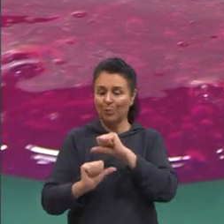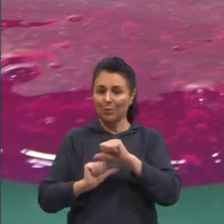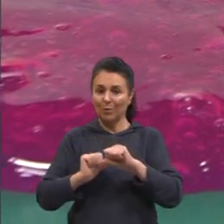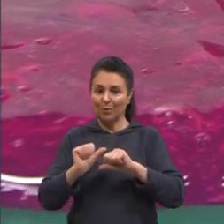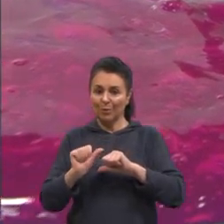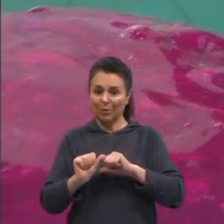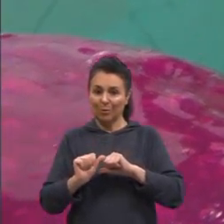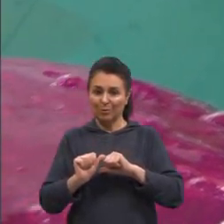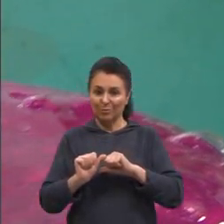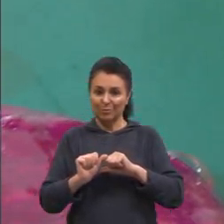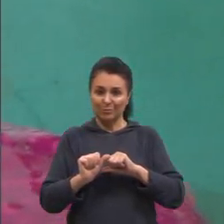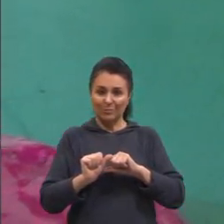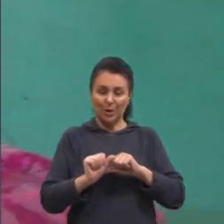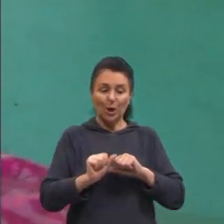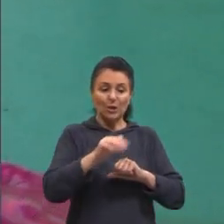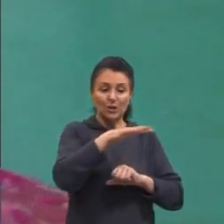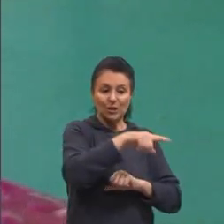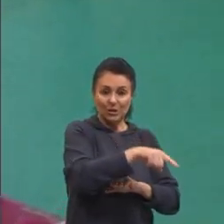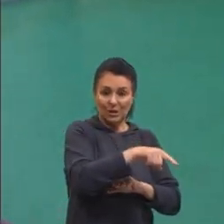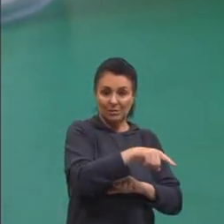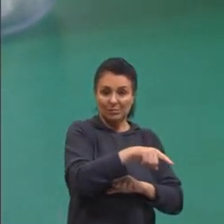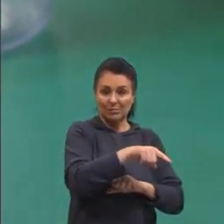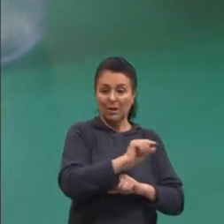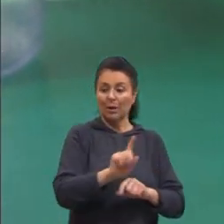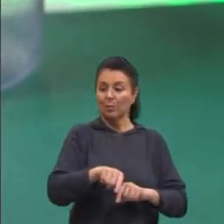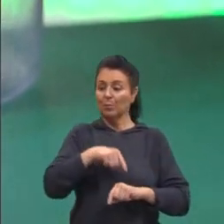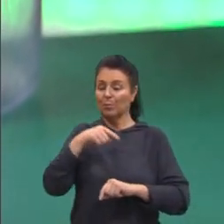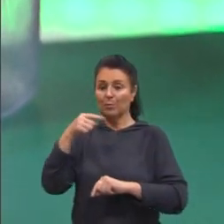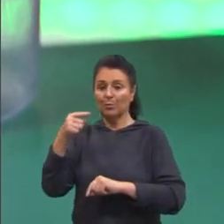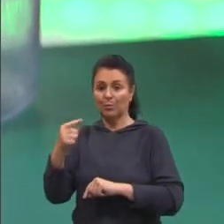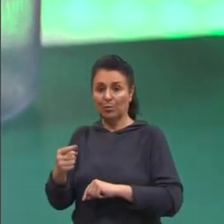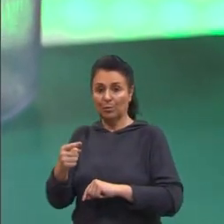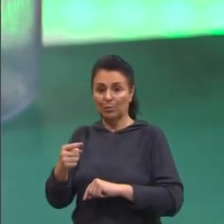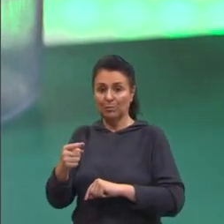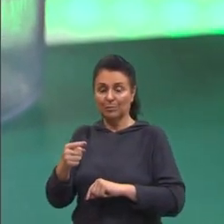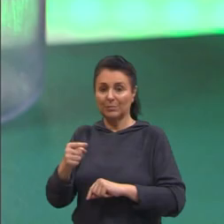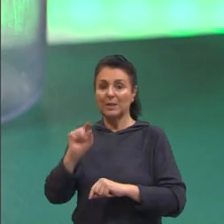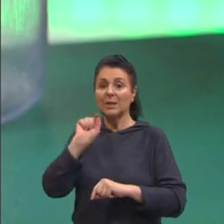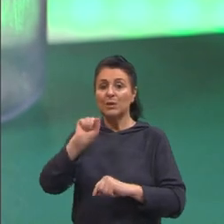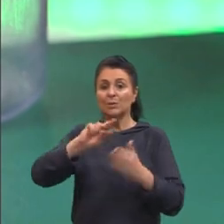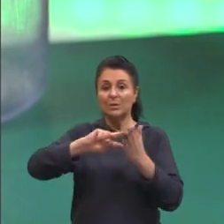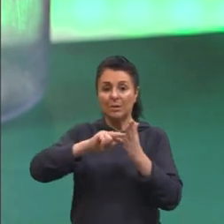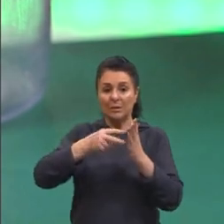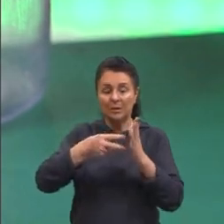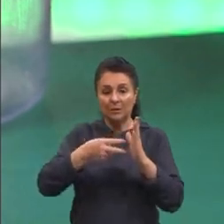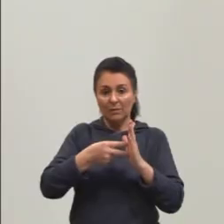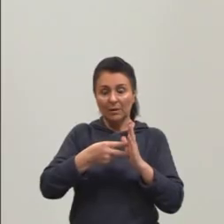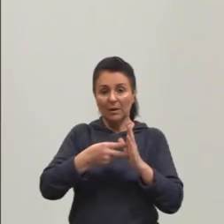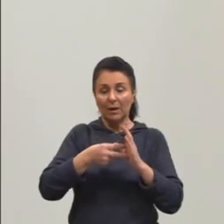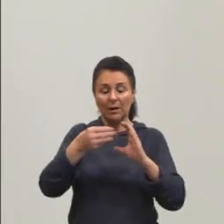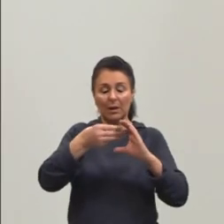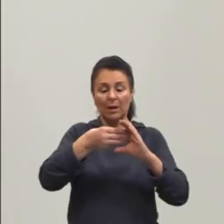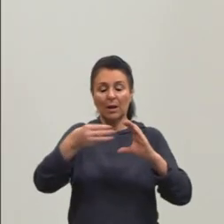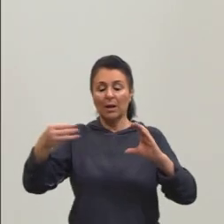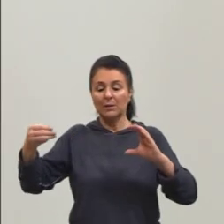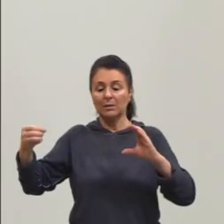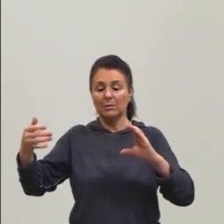menos concentrado do mais concentrado. Isso é osmose, gente. Então,